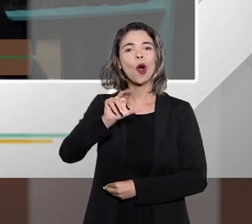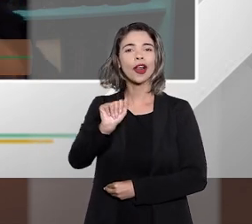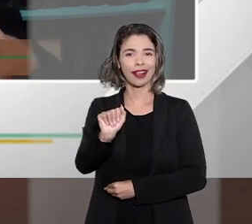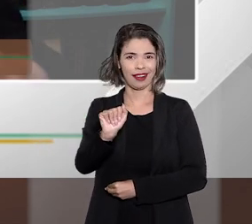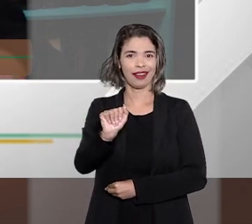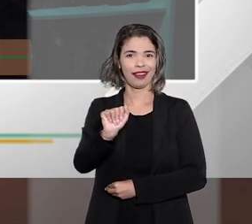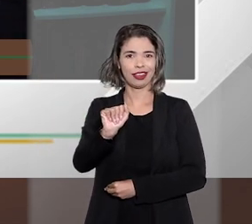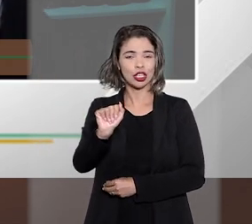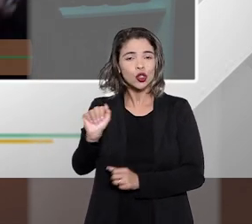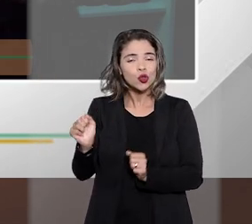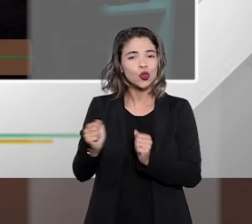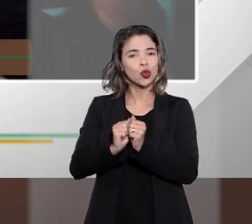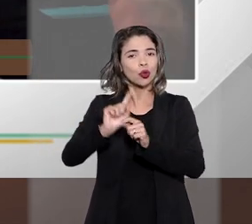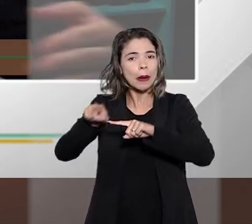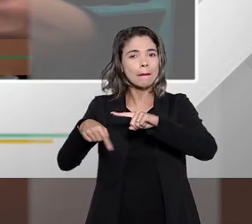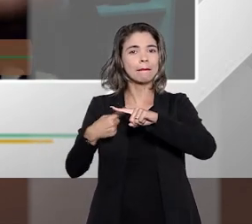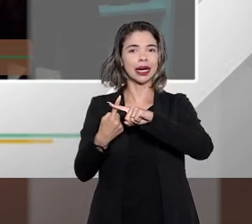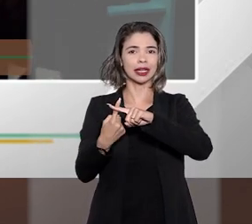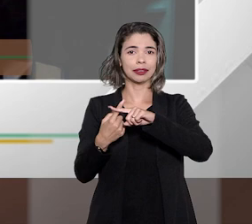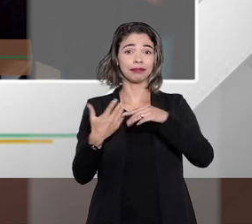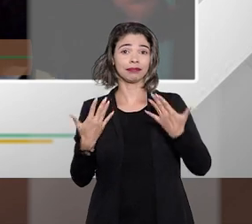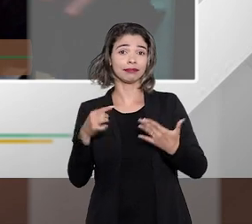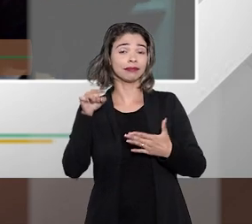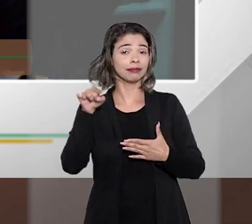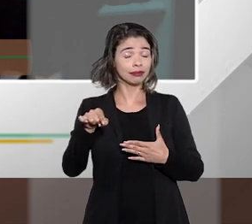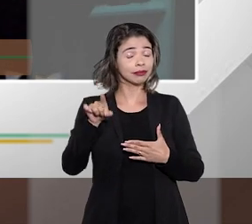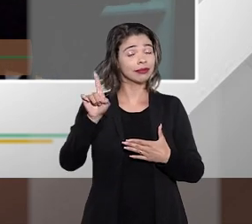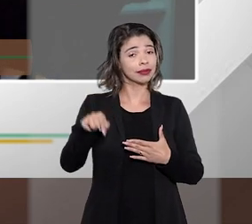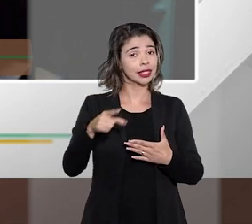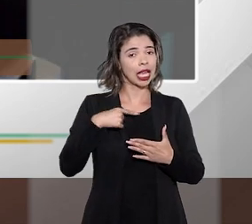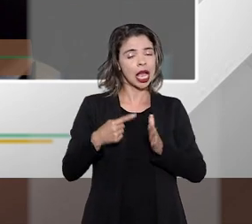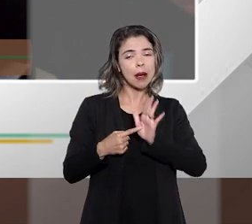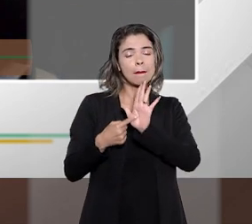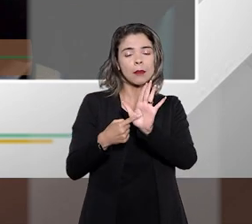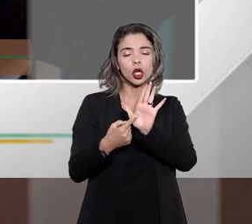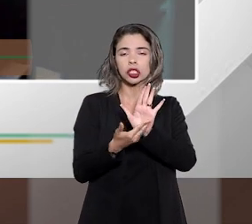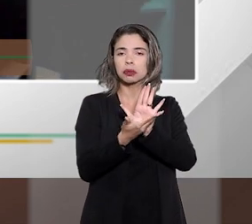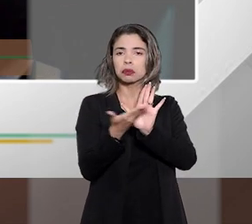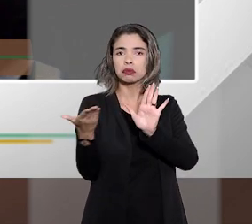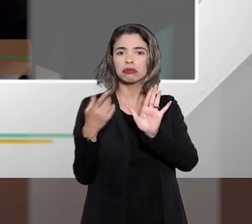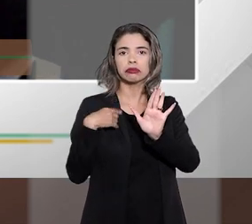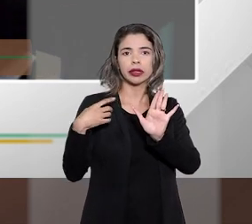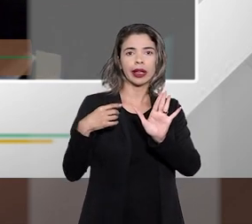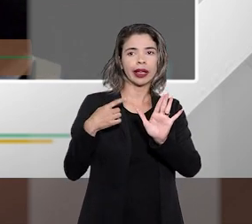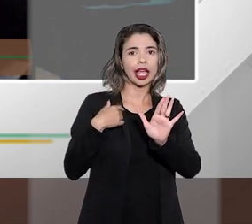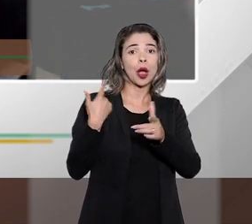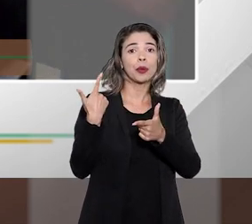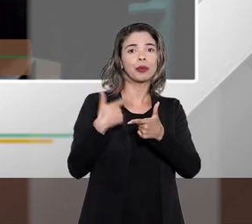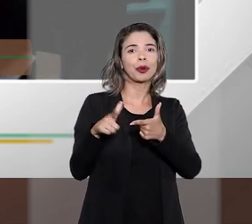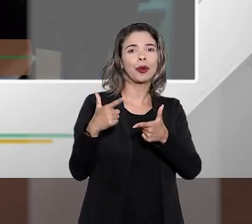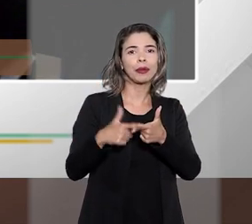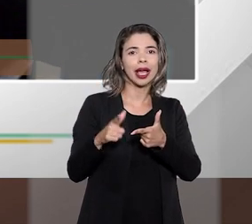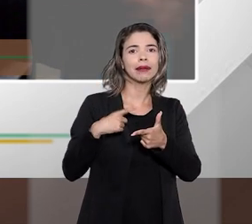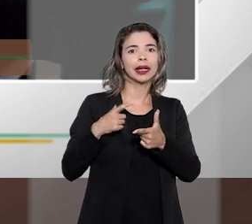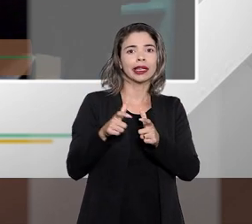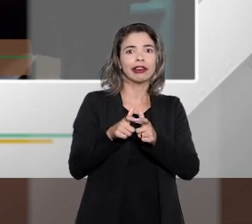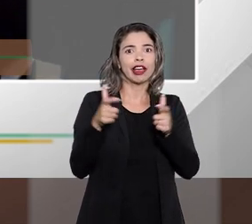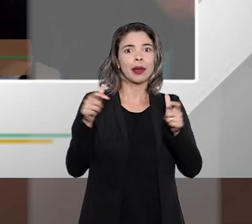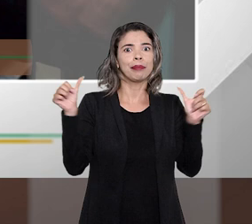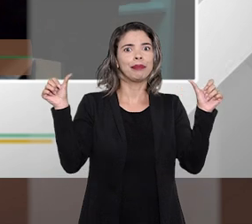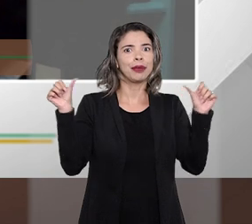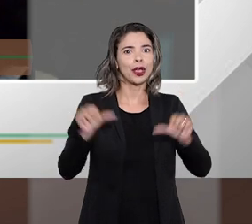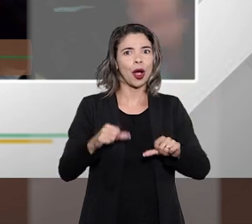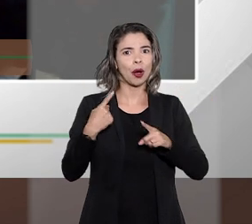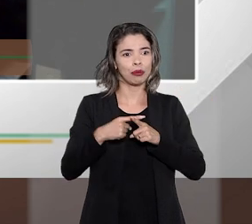inclusive aí então isso muitas vezes é o que traz aquela verdadeira bola de neve porque esses